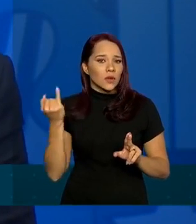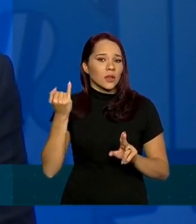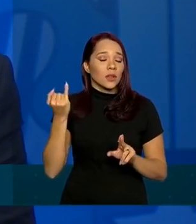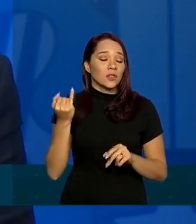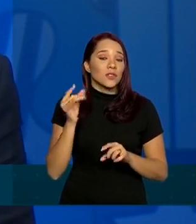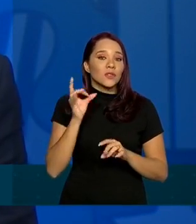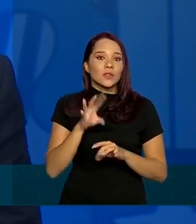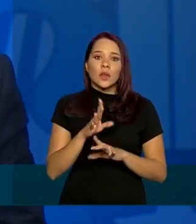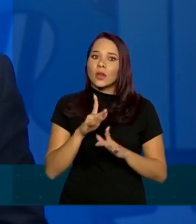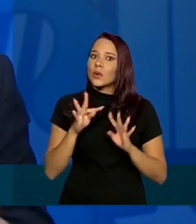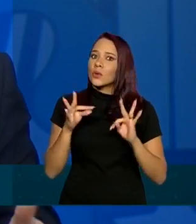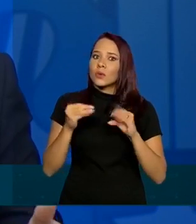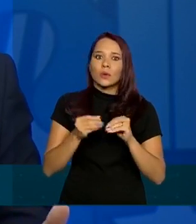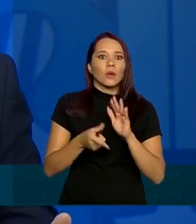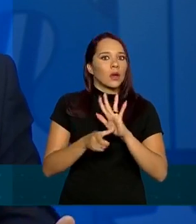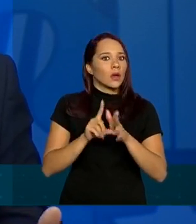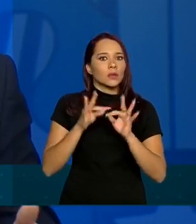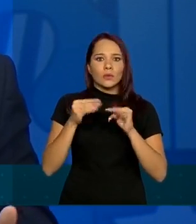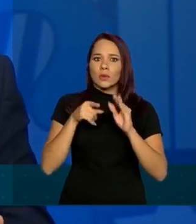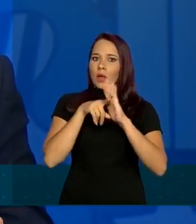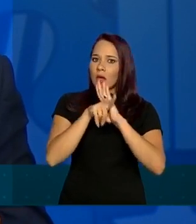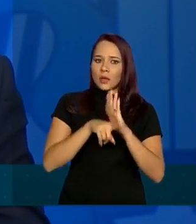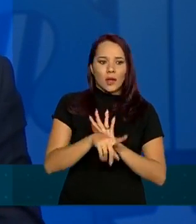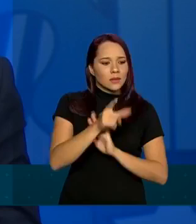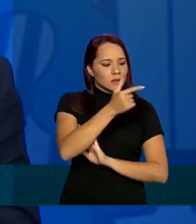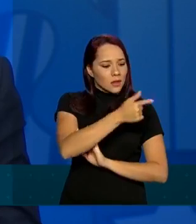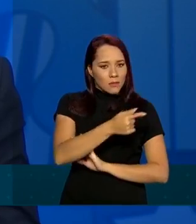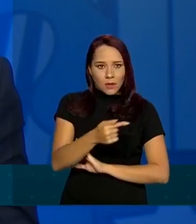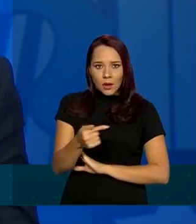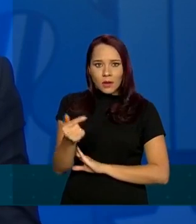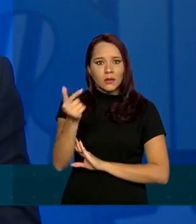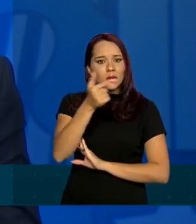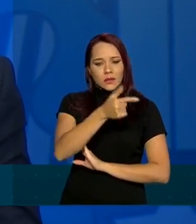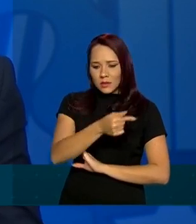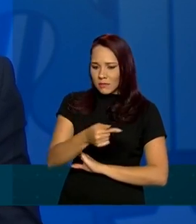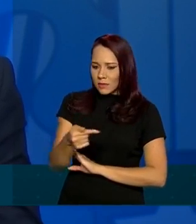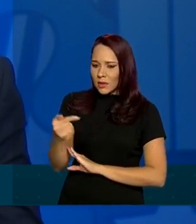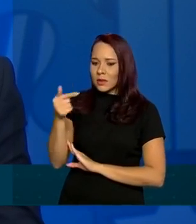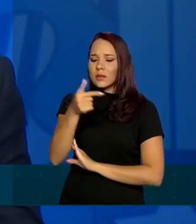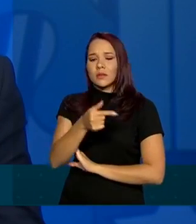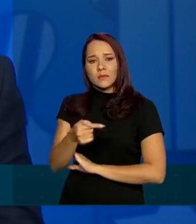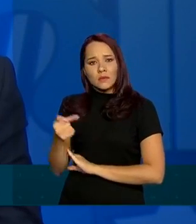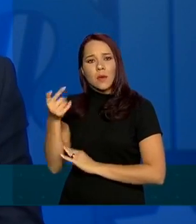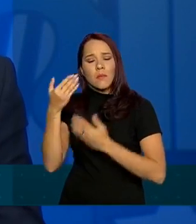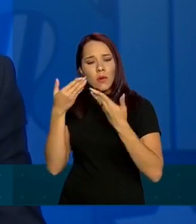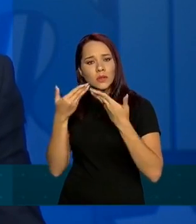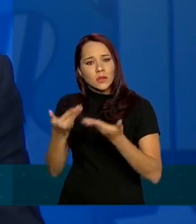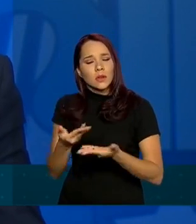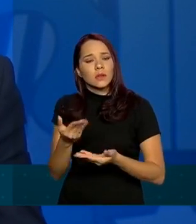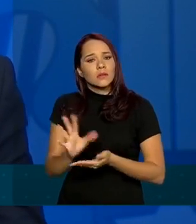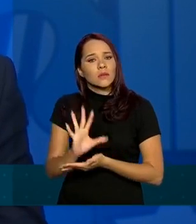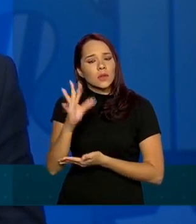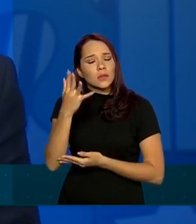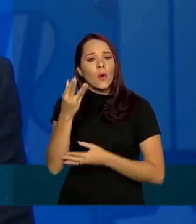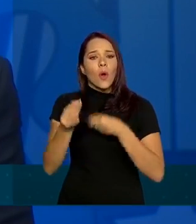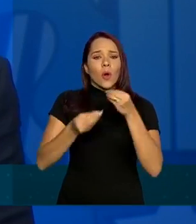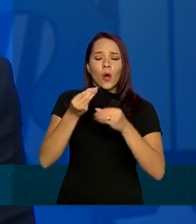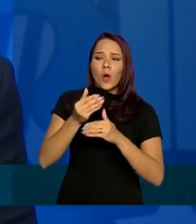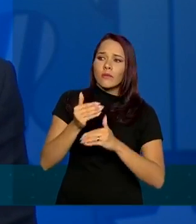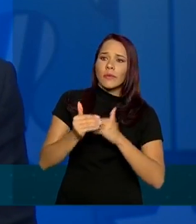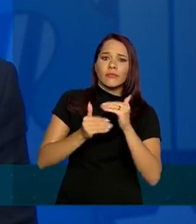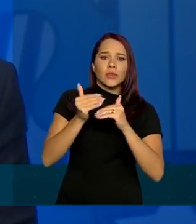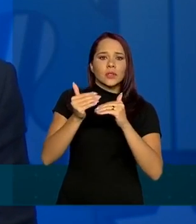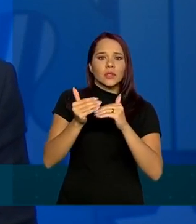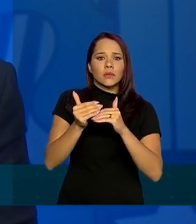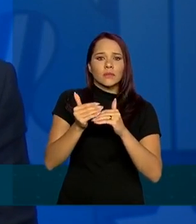mas assim eu fiz toda uma análise semana após semana dos casos apresentando a situação real colocando a evolução e